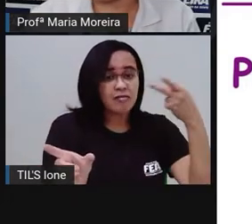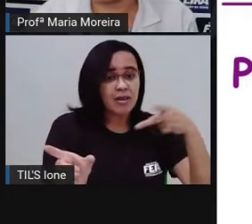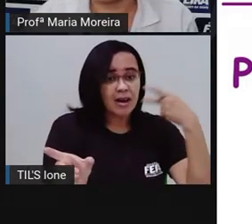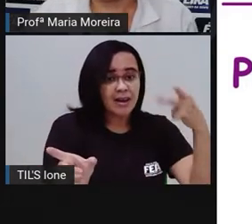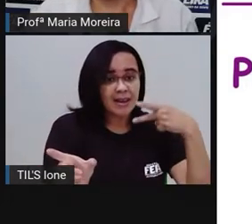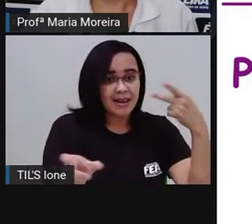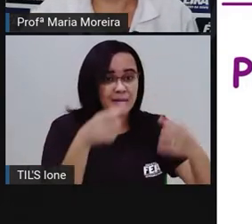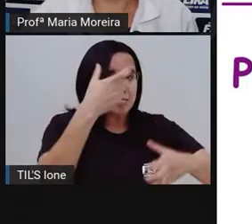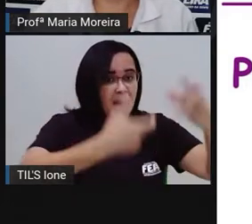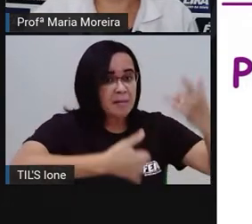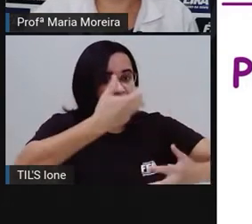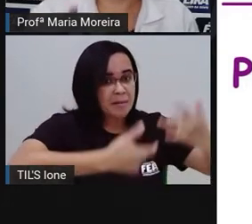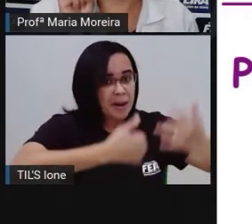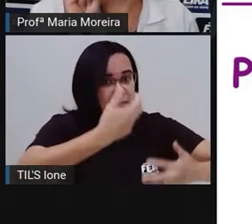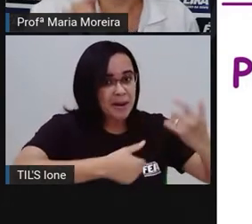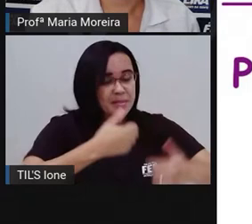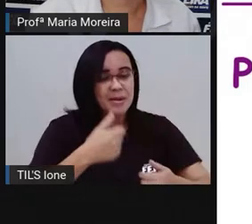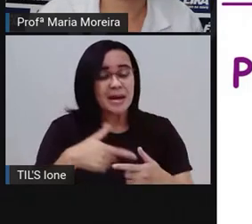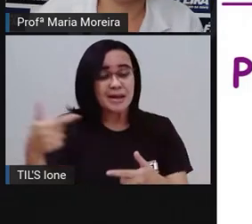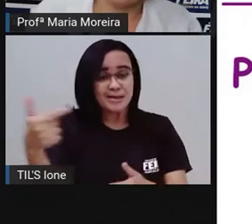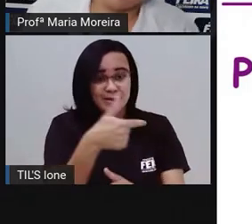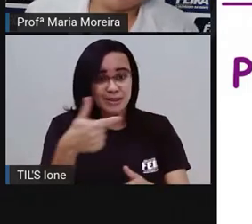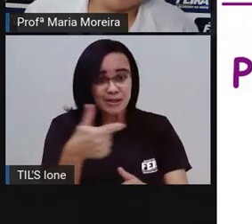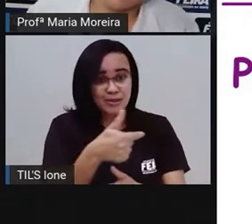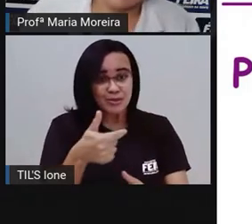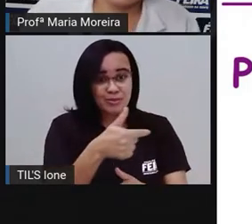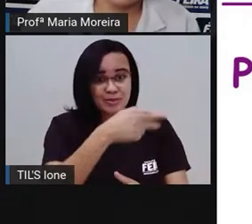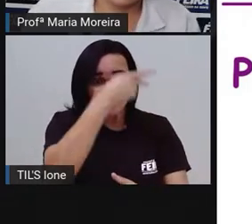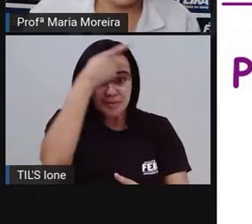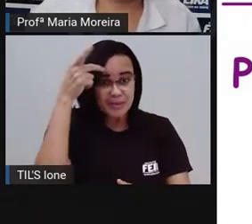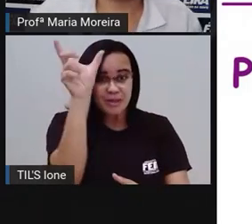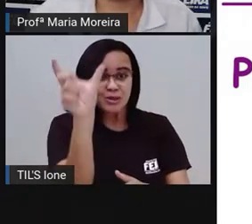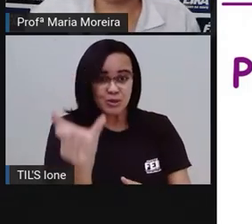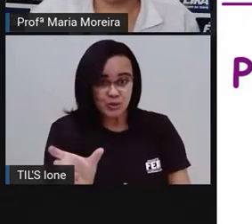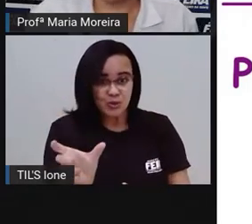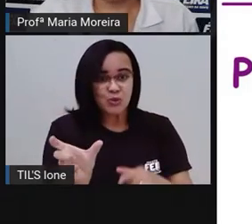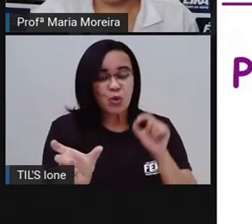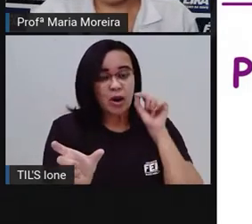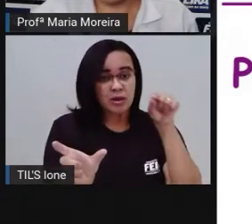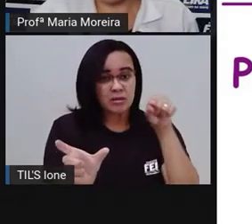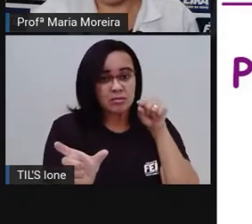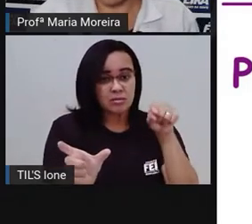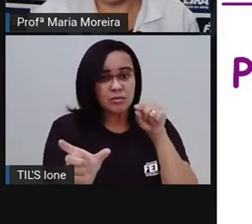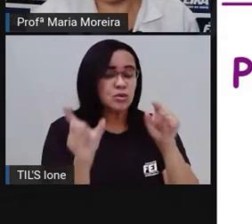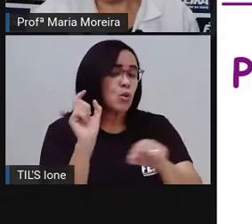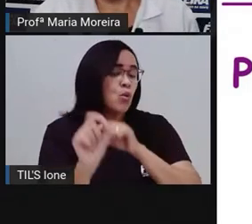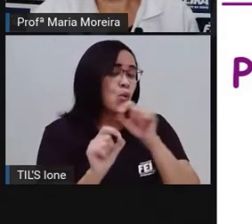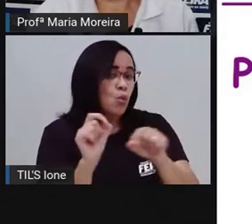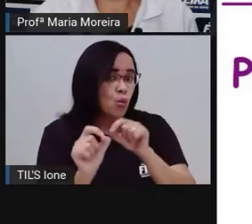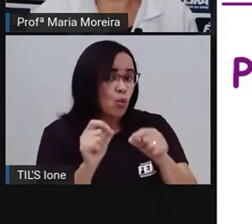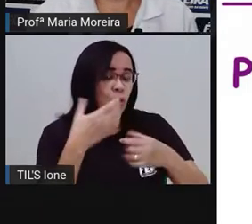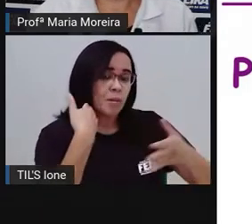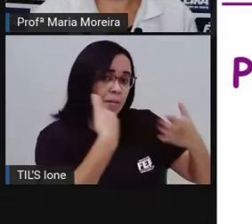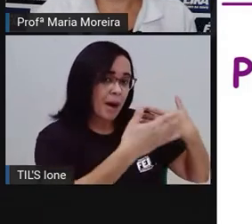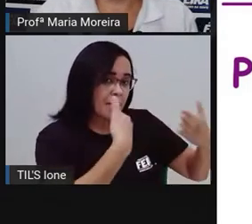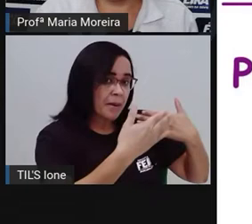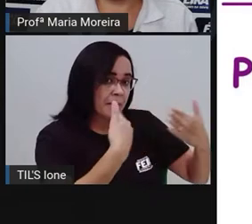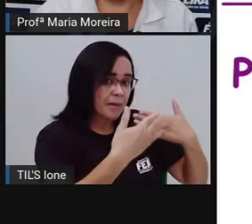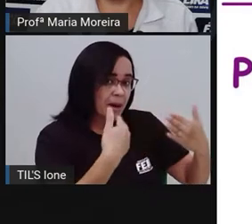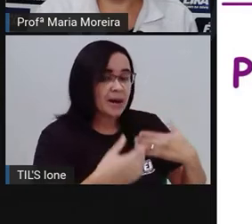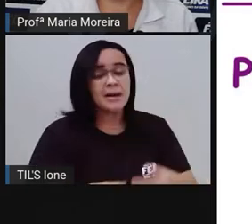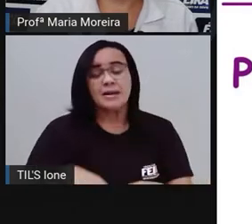lembra da fofoca. Segunda pessoa, tu. É a pessoa com quem se fala. Terceira